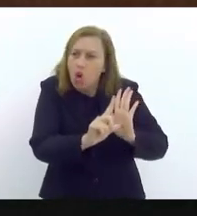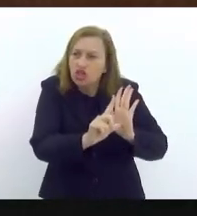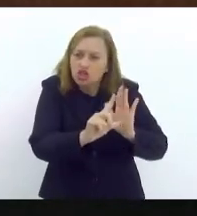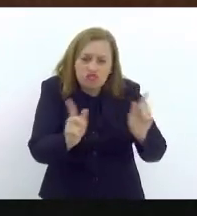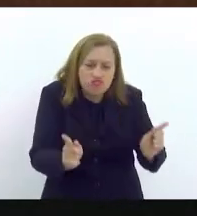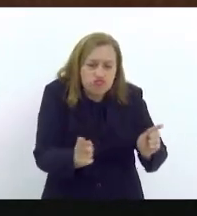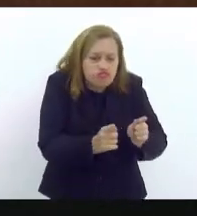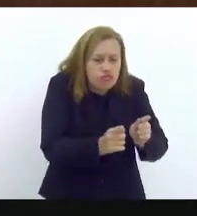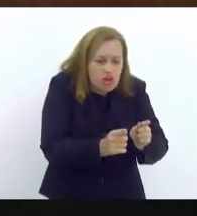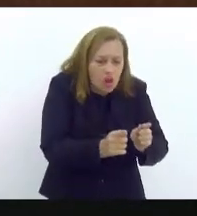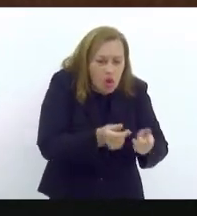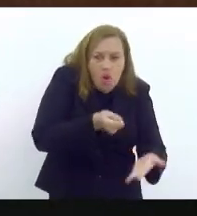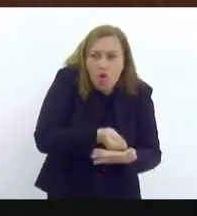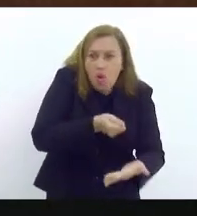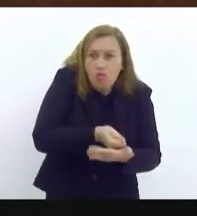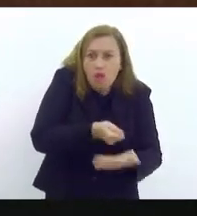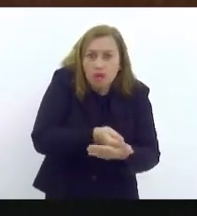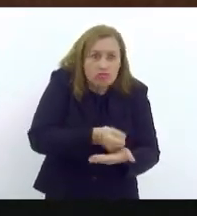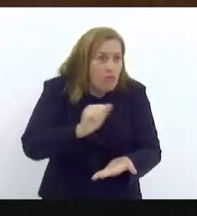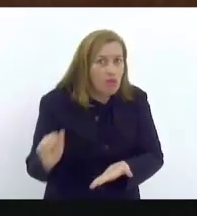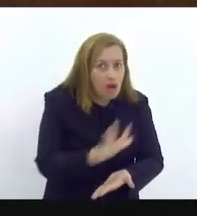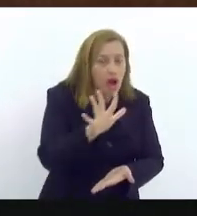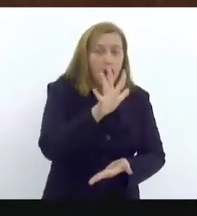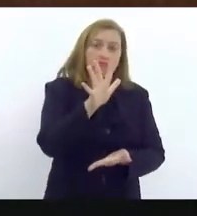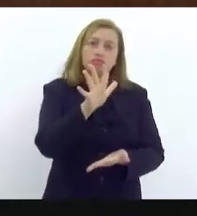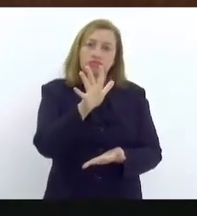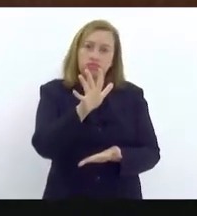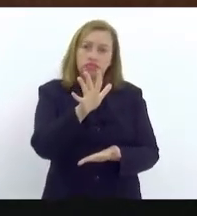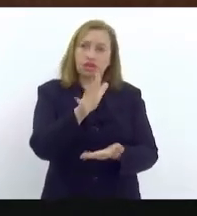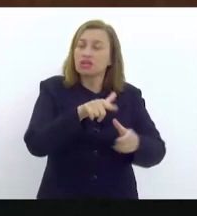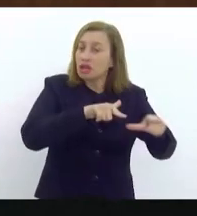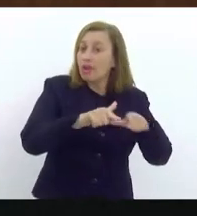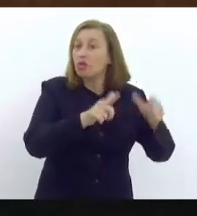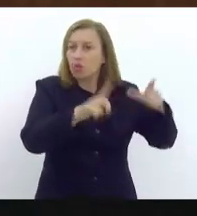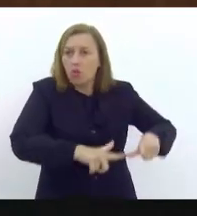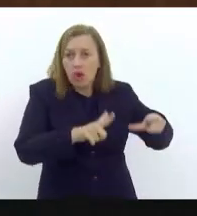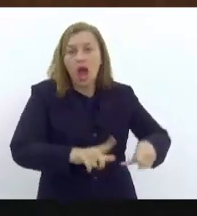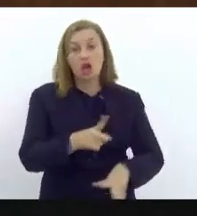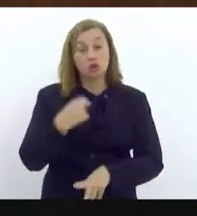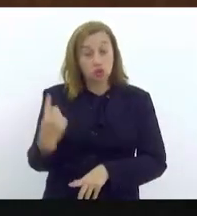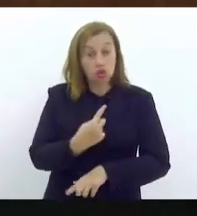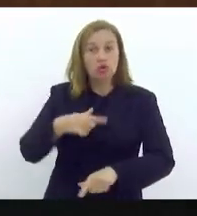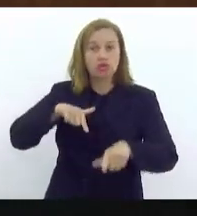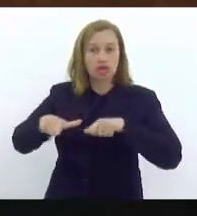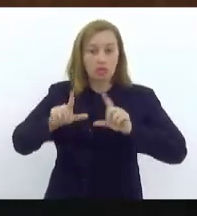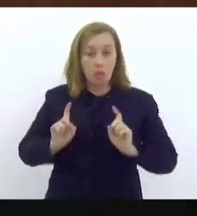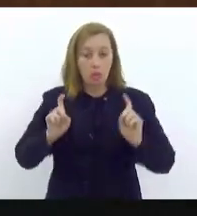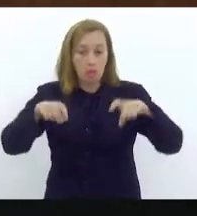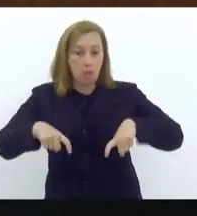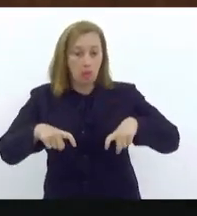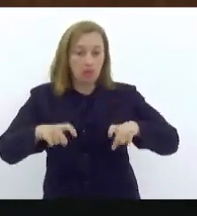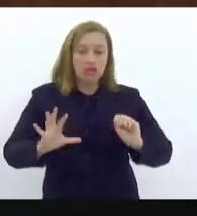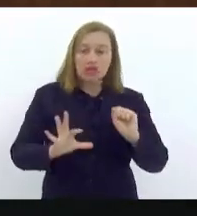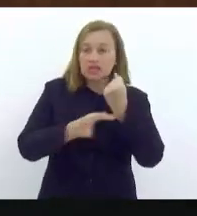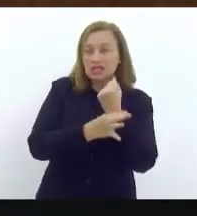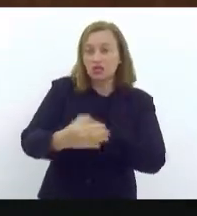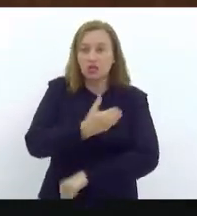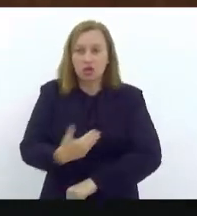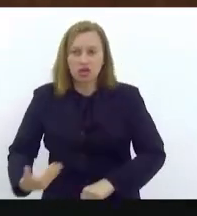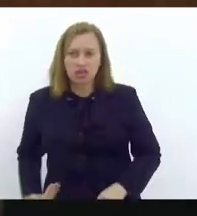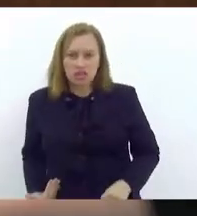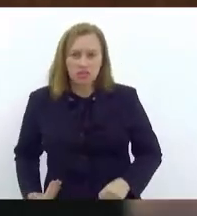cobrando um valor absurdo e inadmissível. E o nosso mandato tem sido pautado muito na questão da segurança pública,